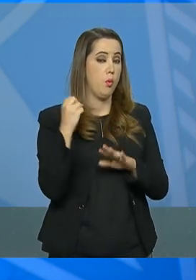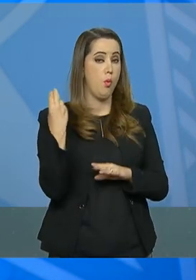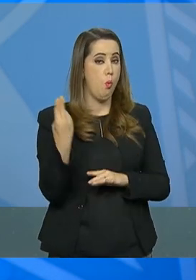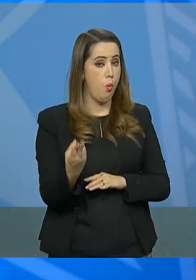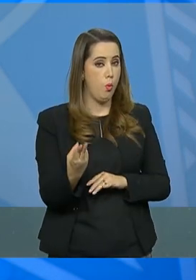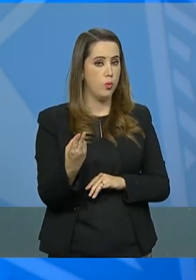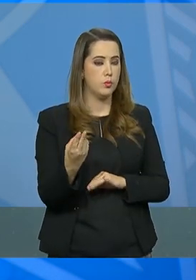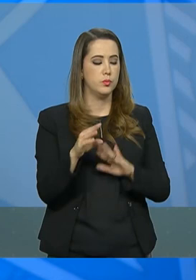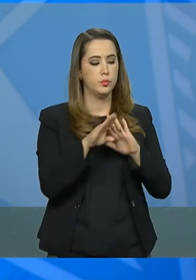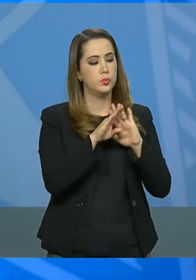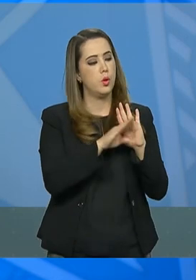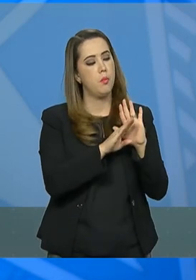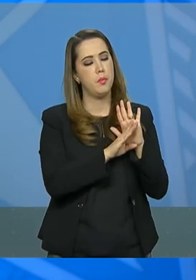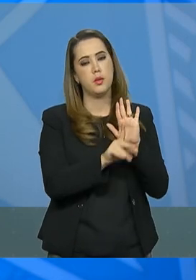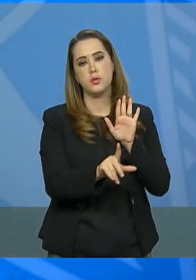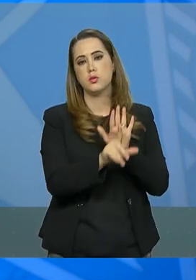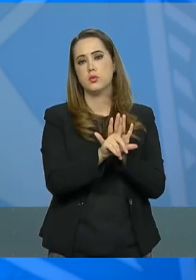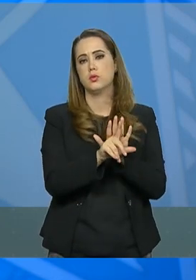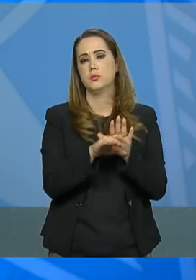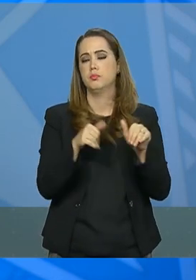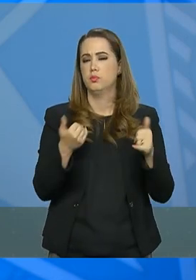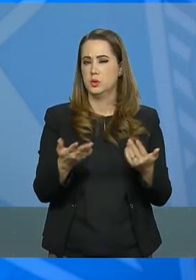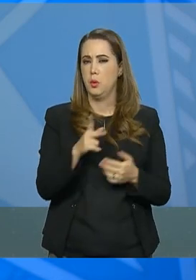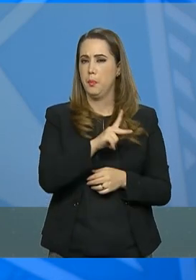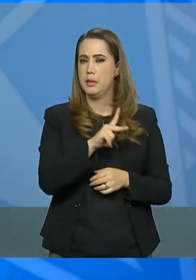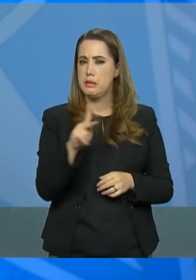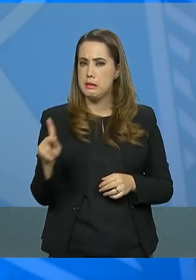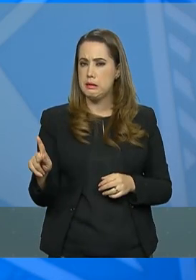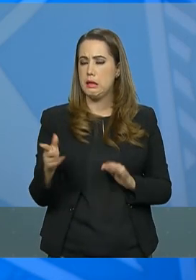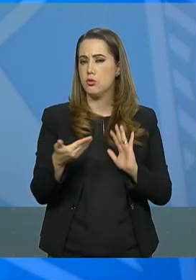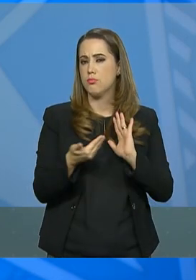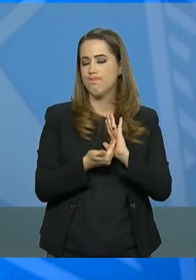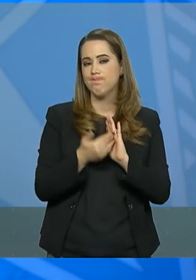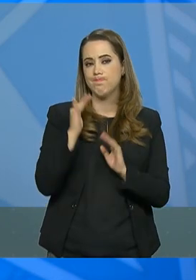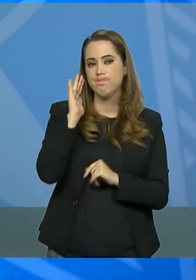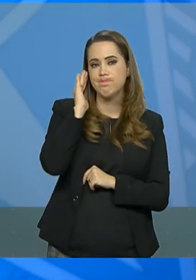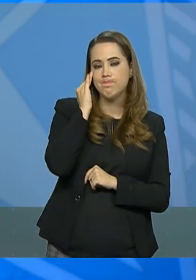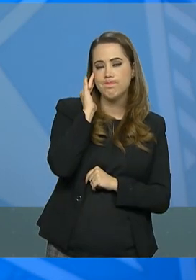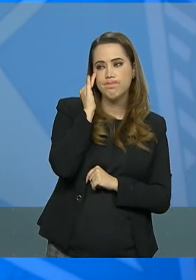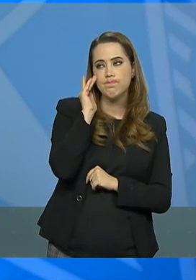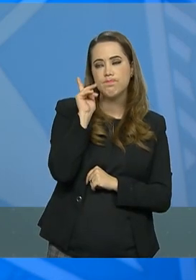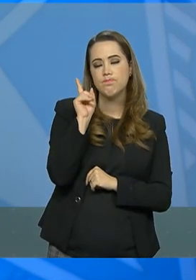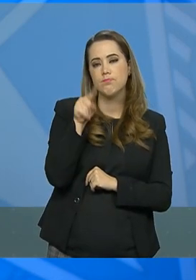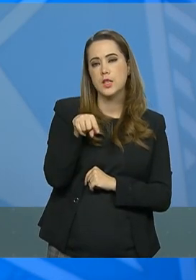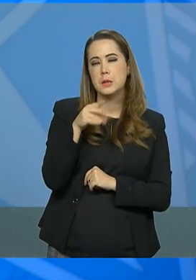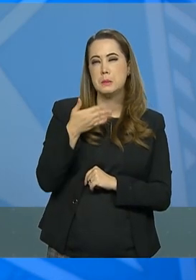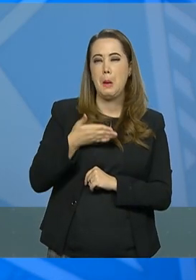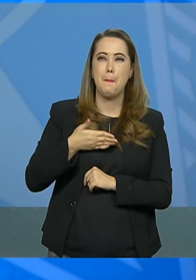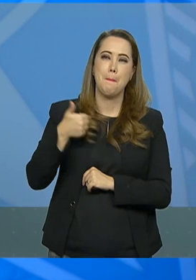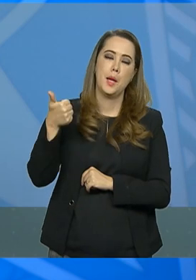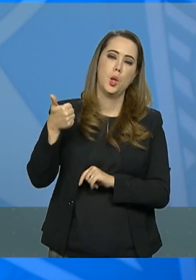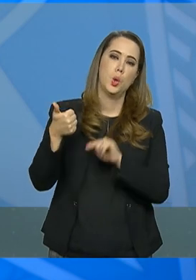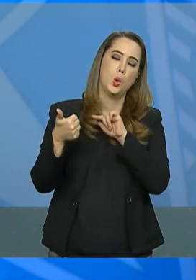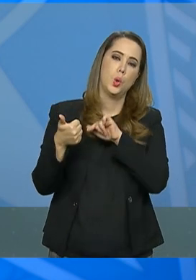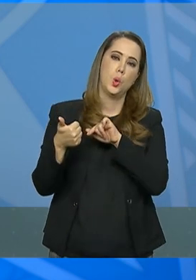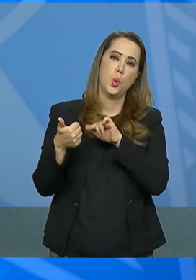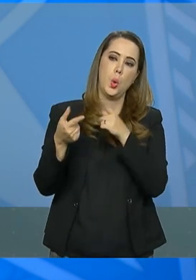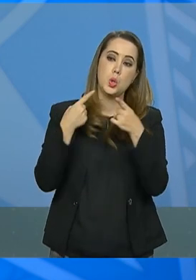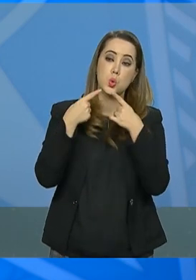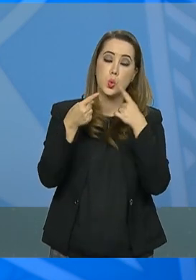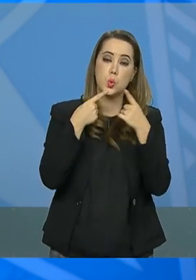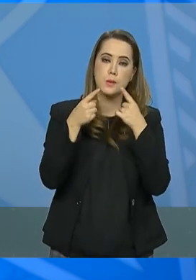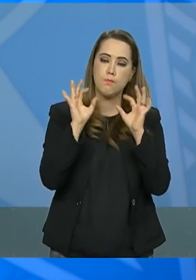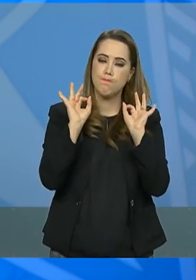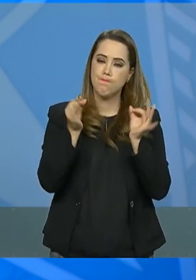projeto de lei. O presidente da Casa, da Câmara, entendeu ser mais importante para uma discussão